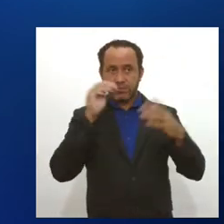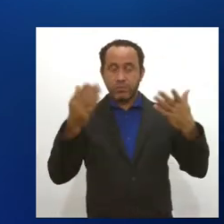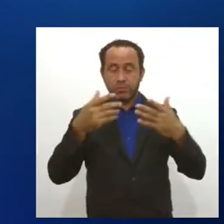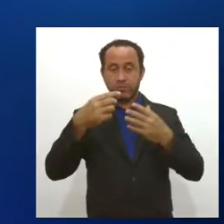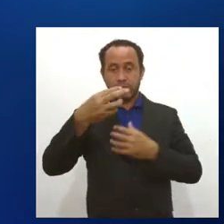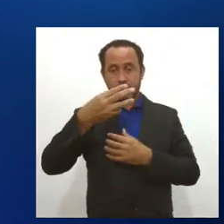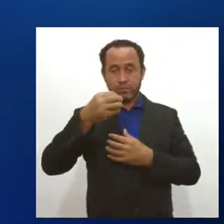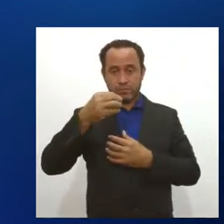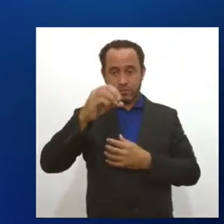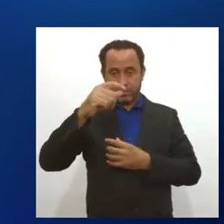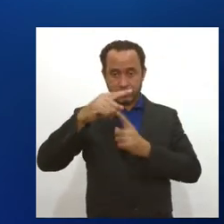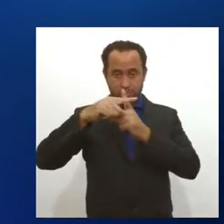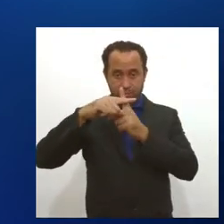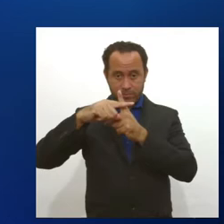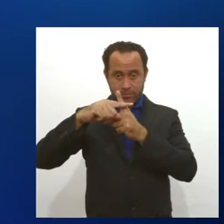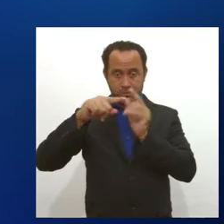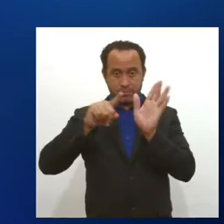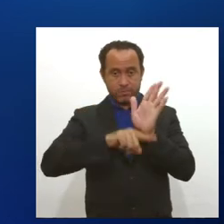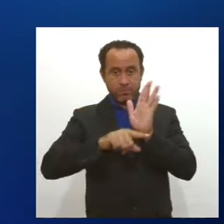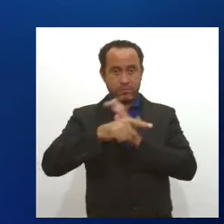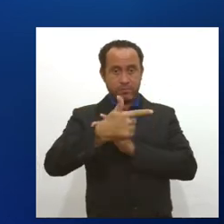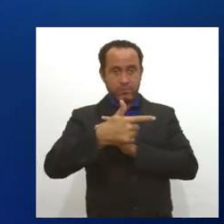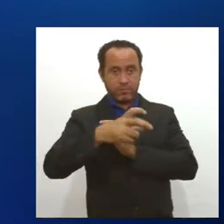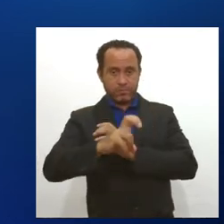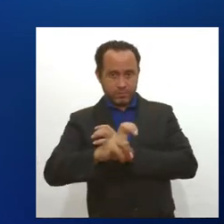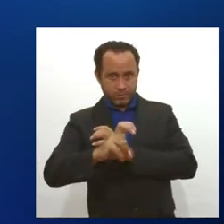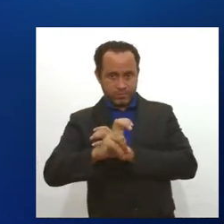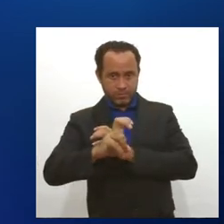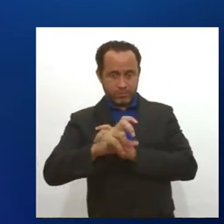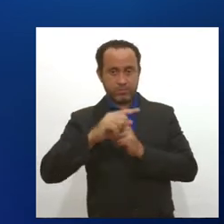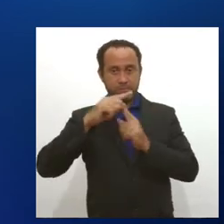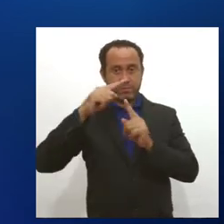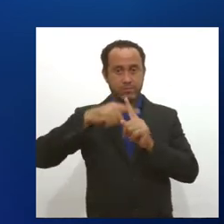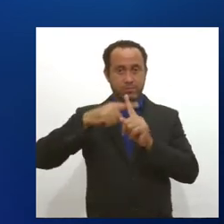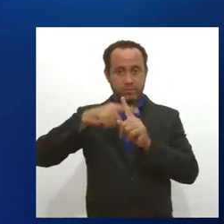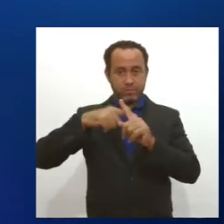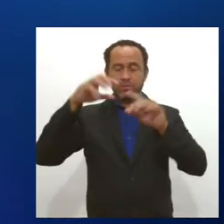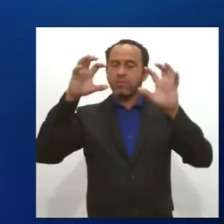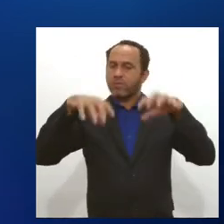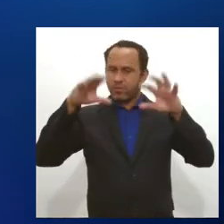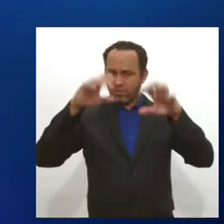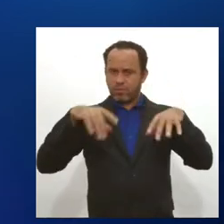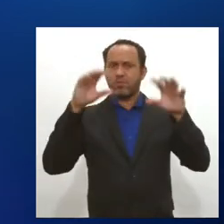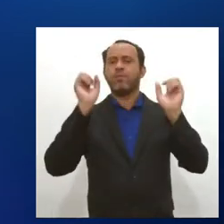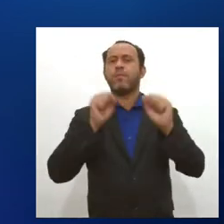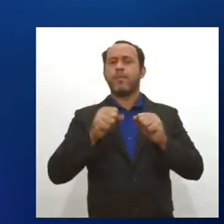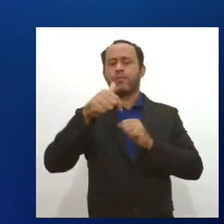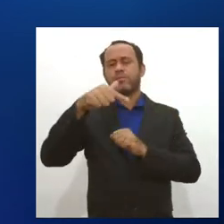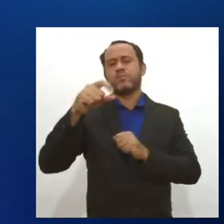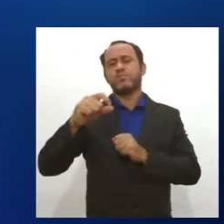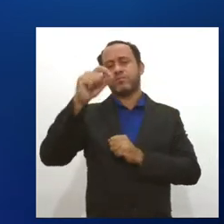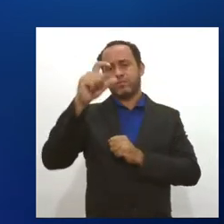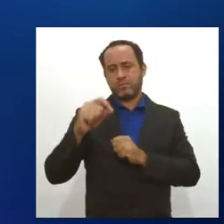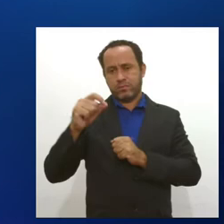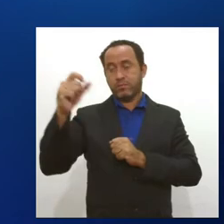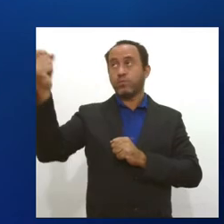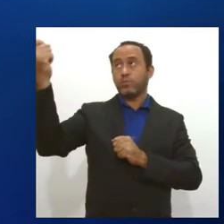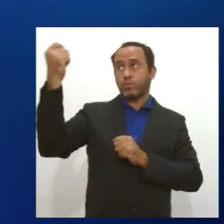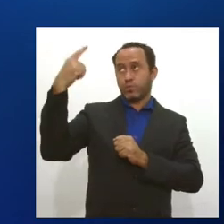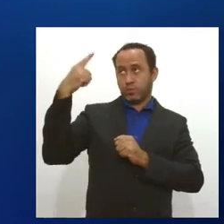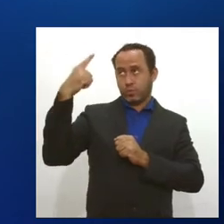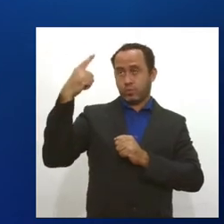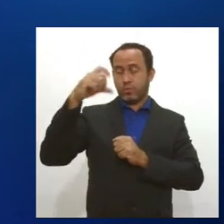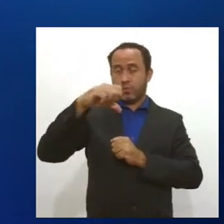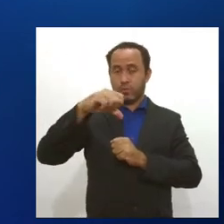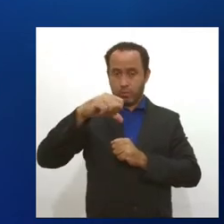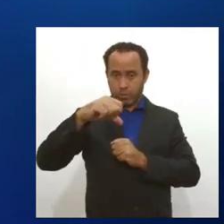é de 30 graus, a mínima de 25 graus. A probabilidade de chuva é de 70% e o índice ultravioleta é